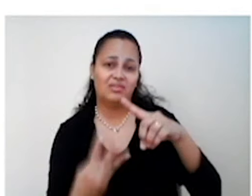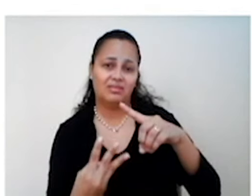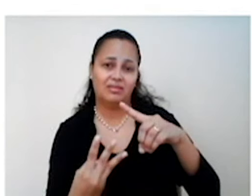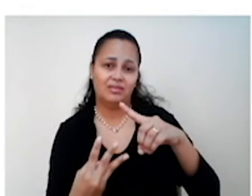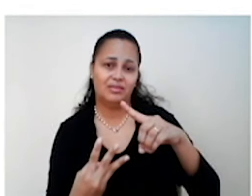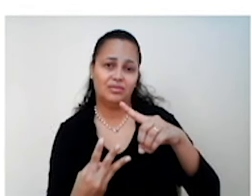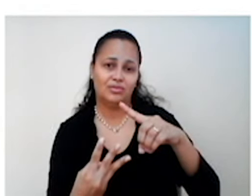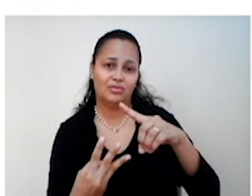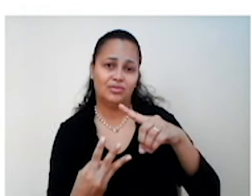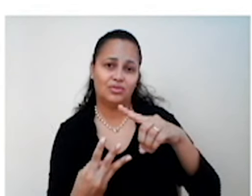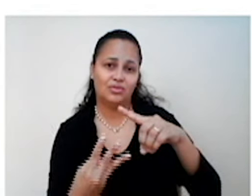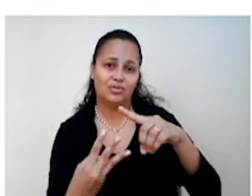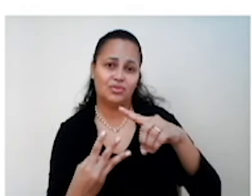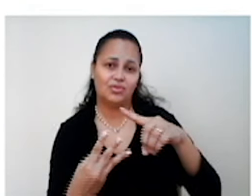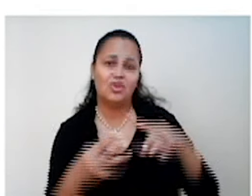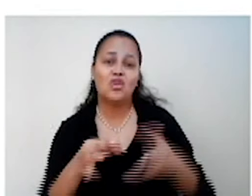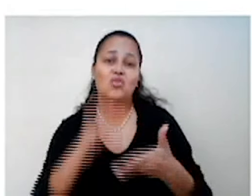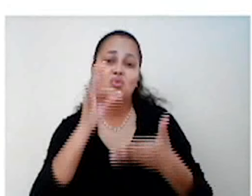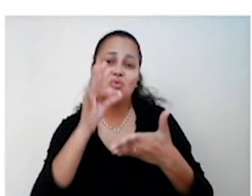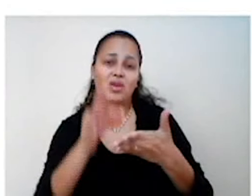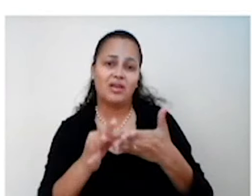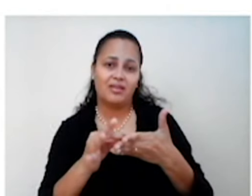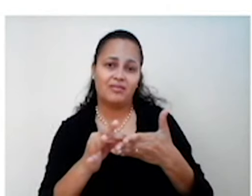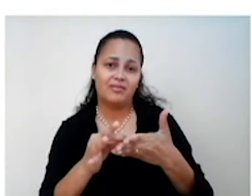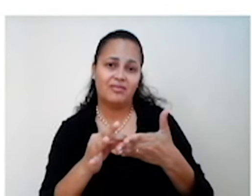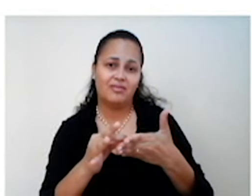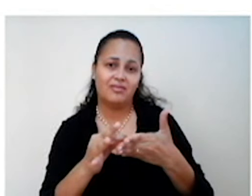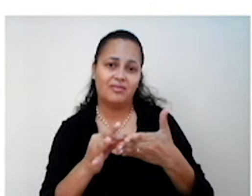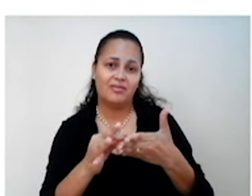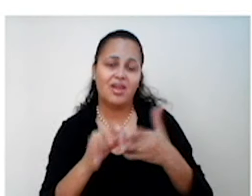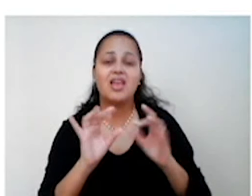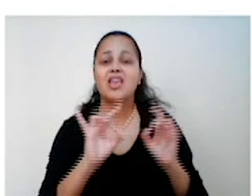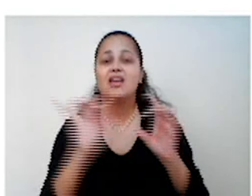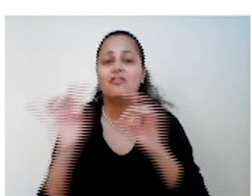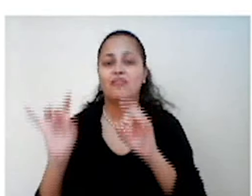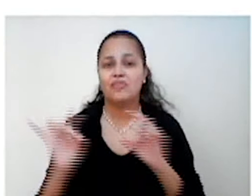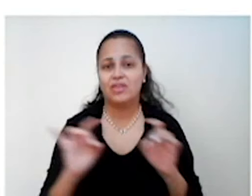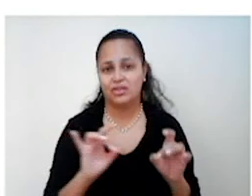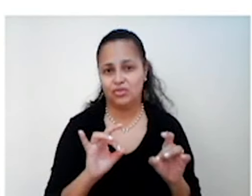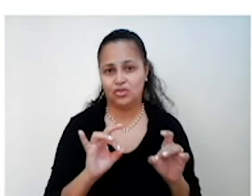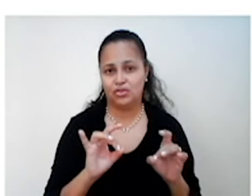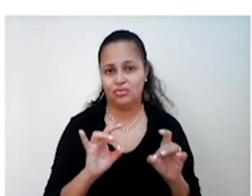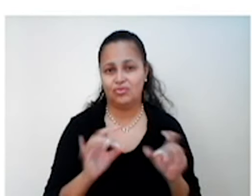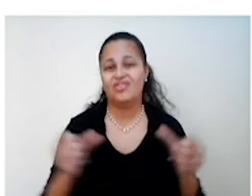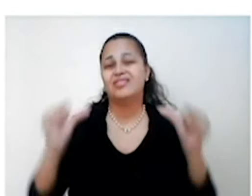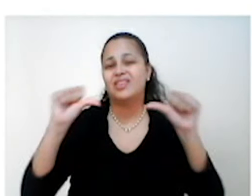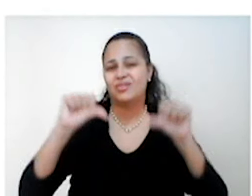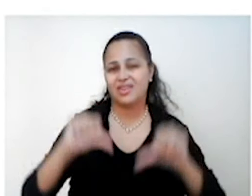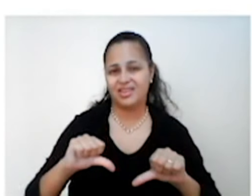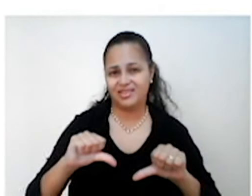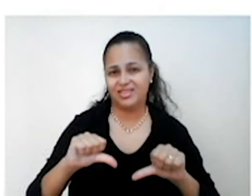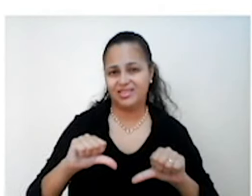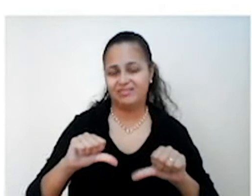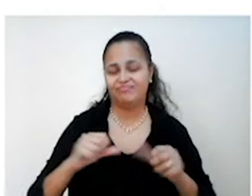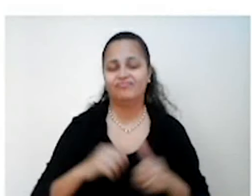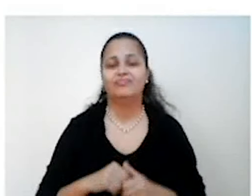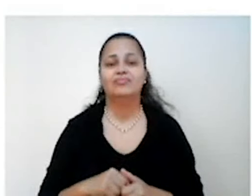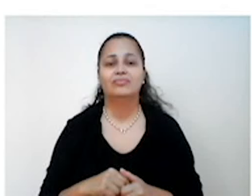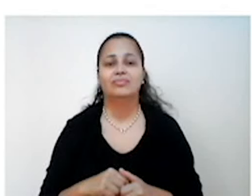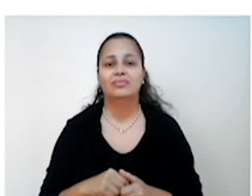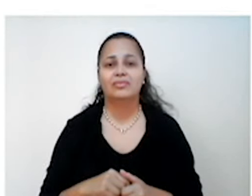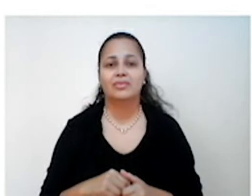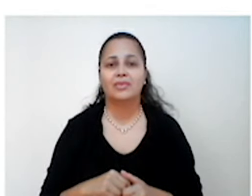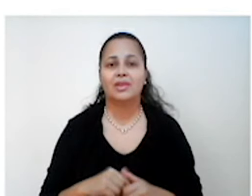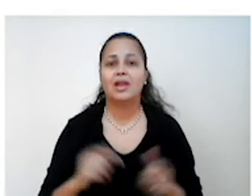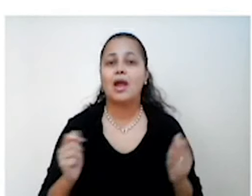Brasil. Saíam do Brasil. Então, a crise afetou muito. A impossibilidade de